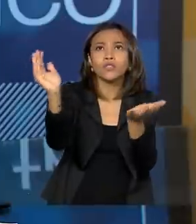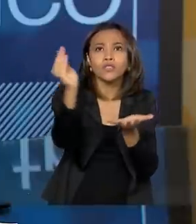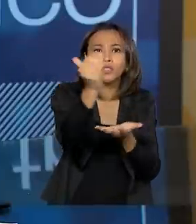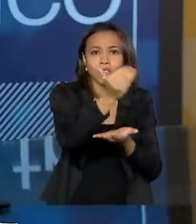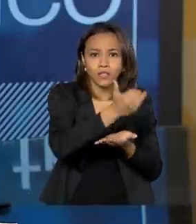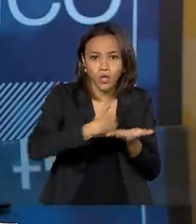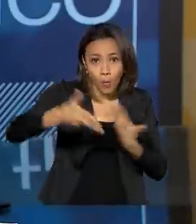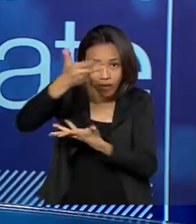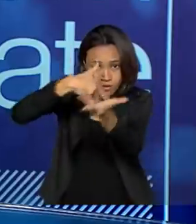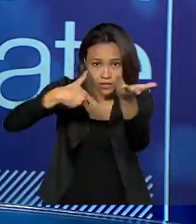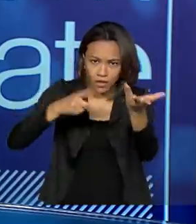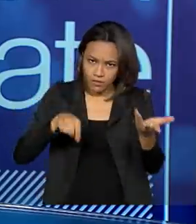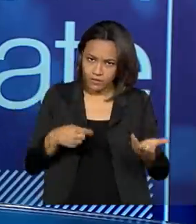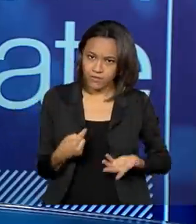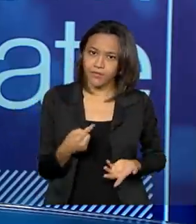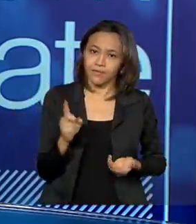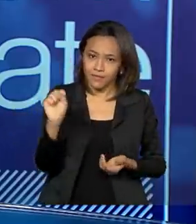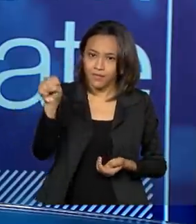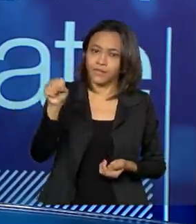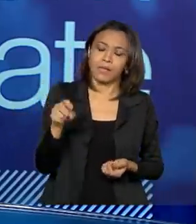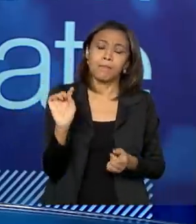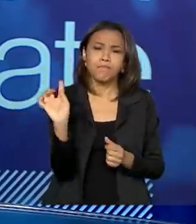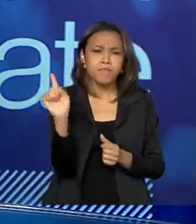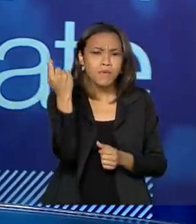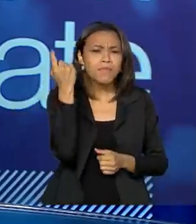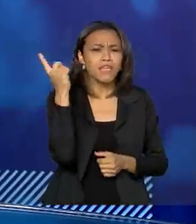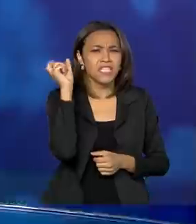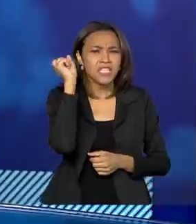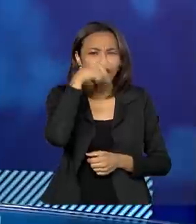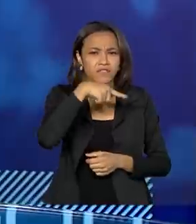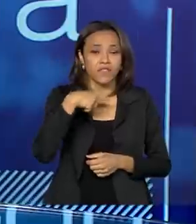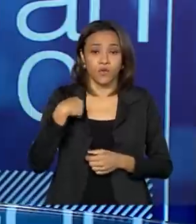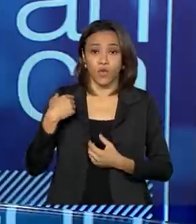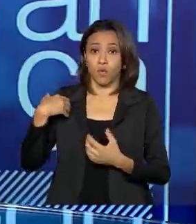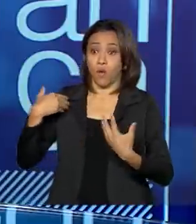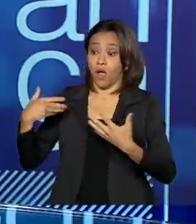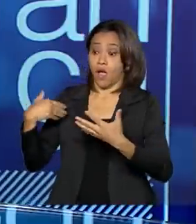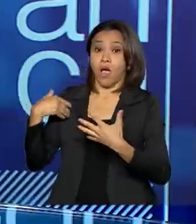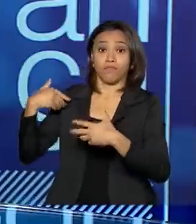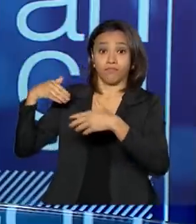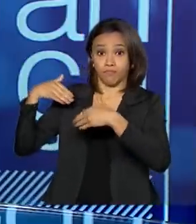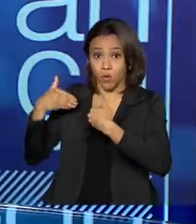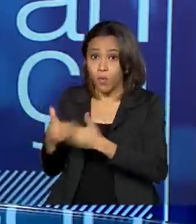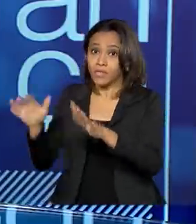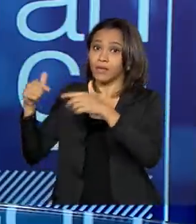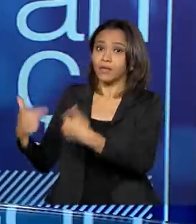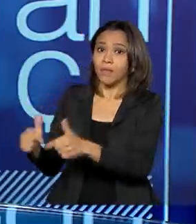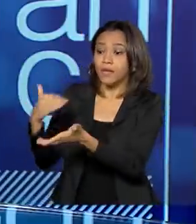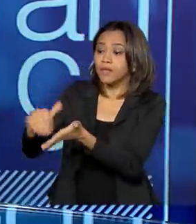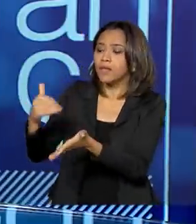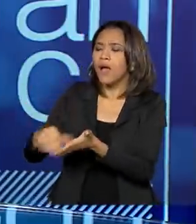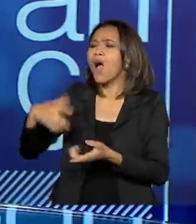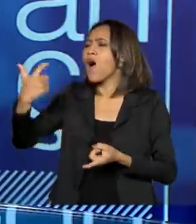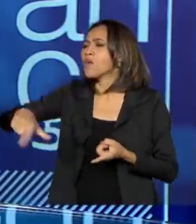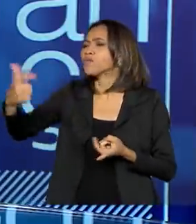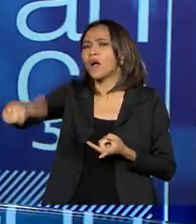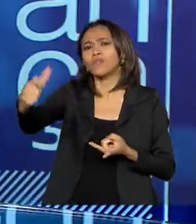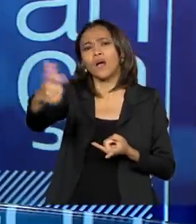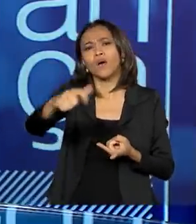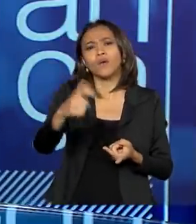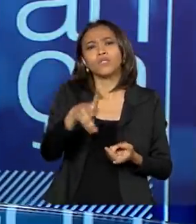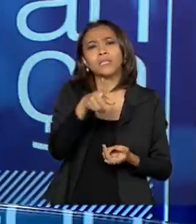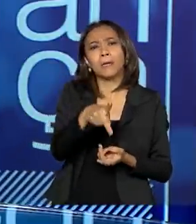Exatamente. A primeira dificuldade que nós encontramos quando assumimos a Secretaria é saber onde que estavam os bens, o patrimônio. Porque o